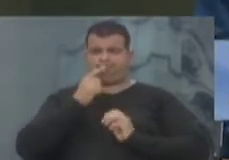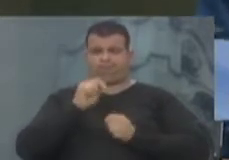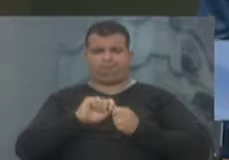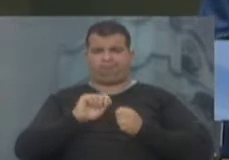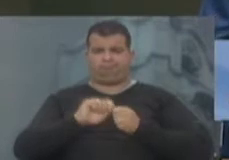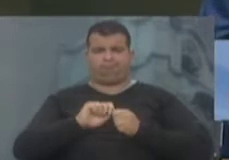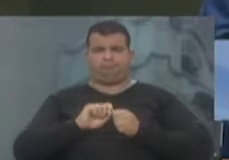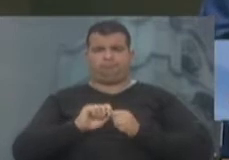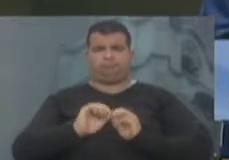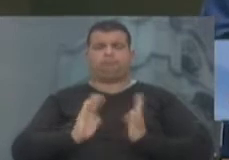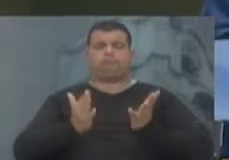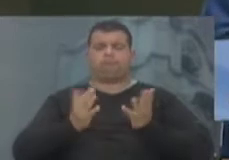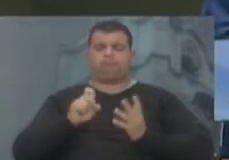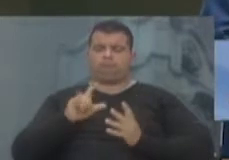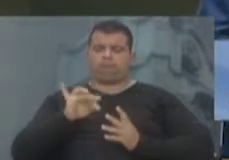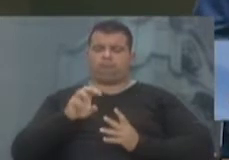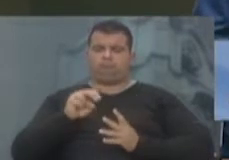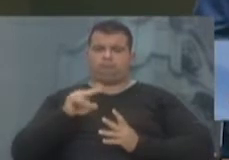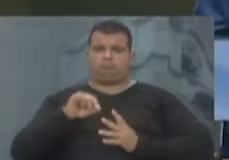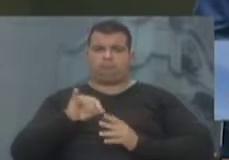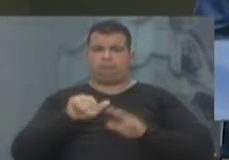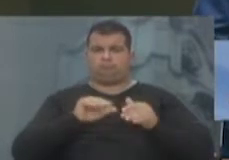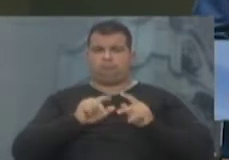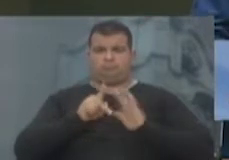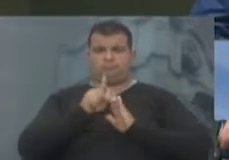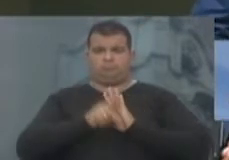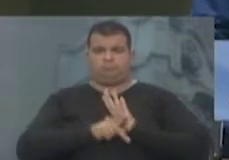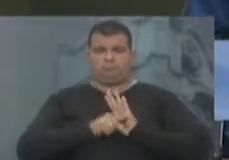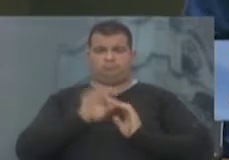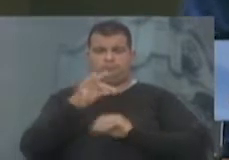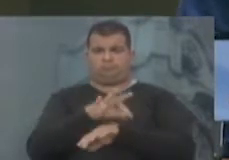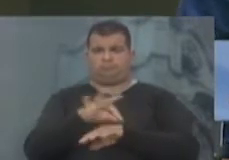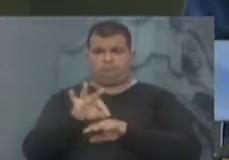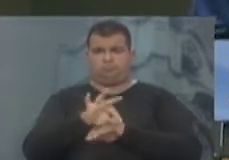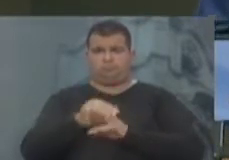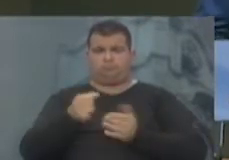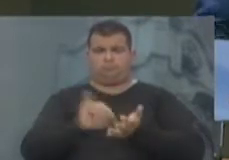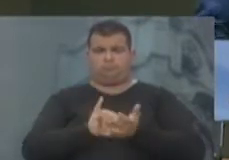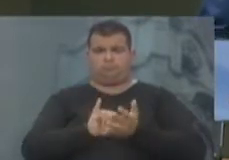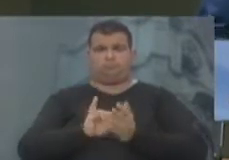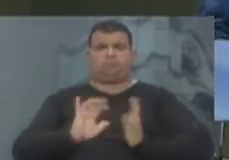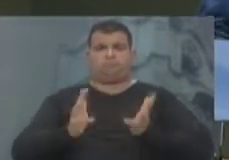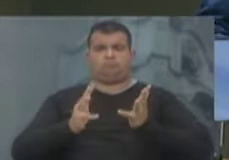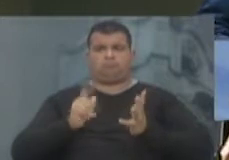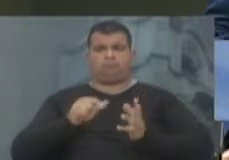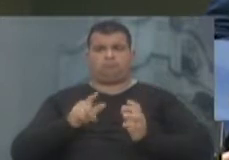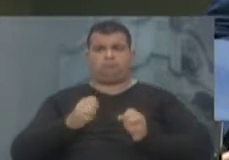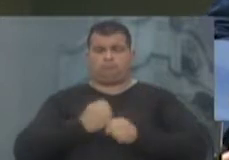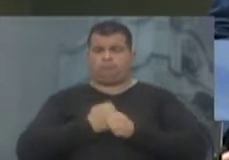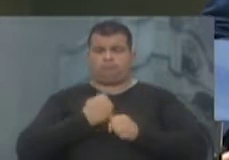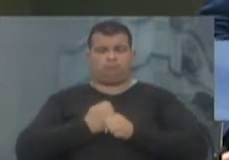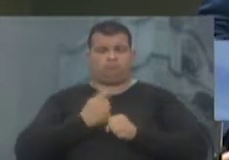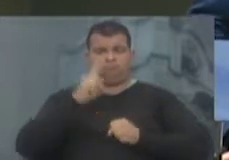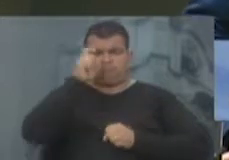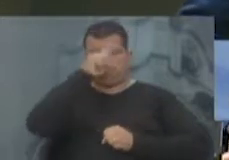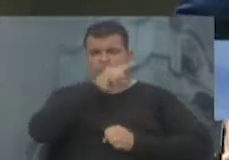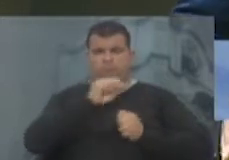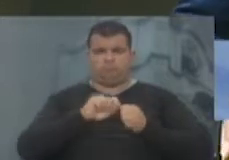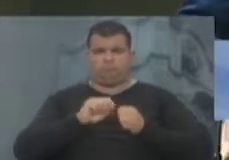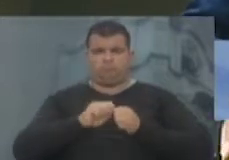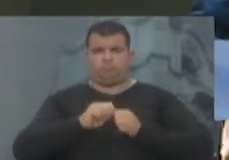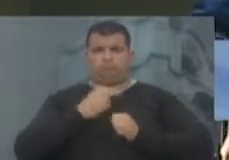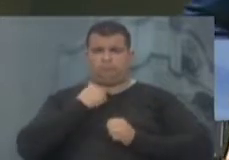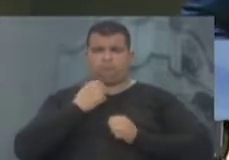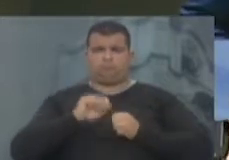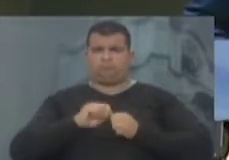fazer um pregão eletrônico para a contratação de um projeto arquitetônico de centro de eventos, porque essa seria uma obra complexa e, portanto, não poderia